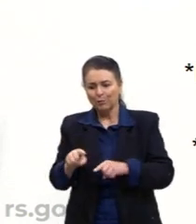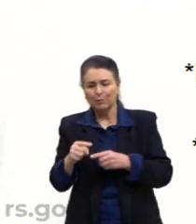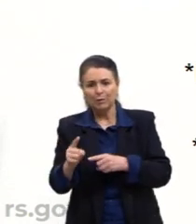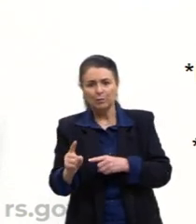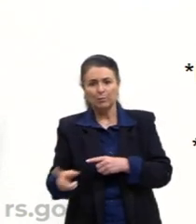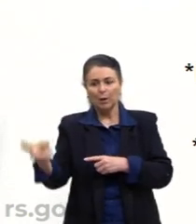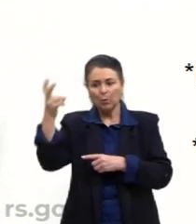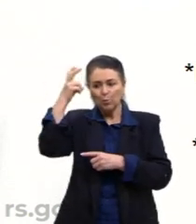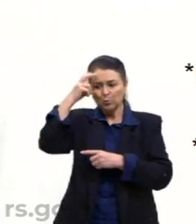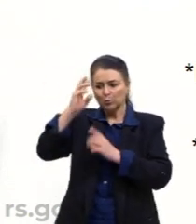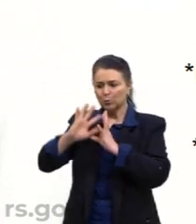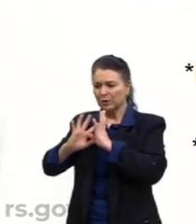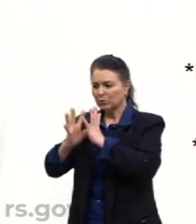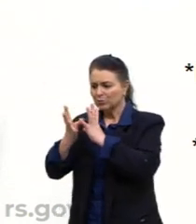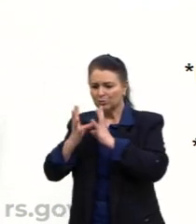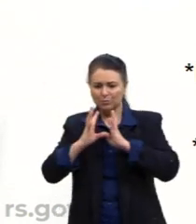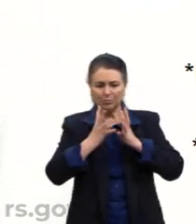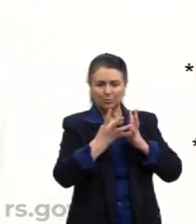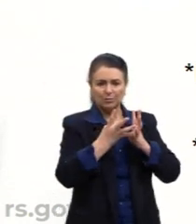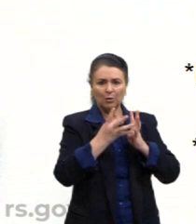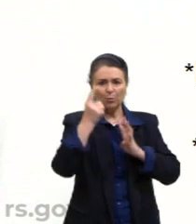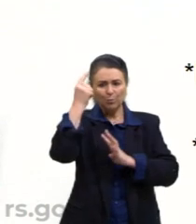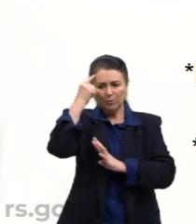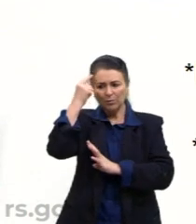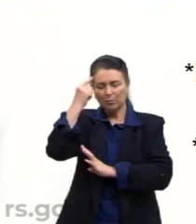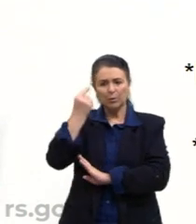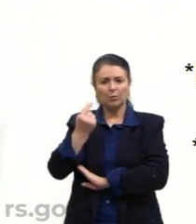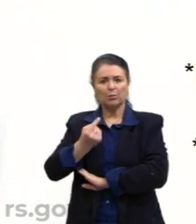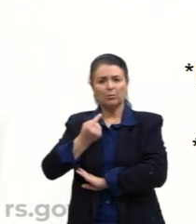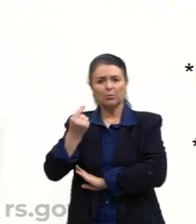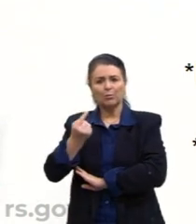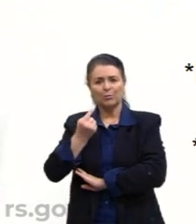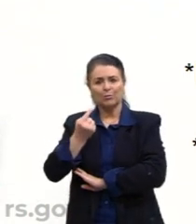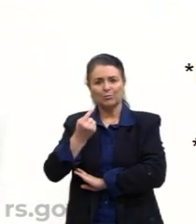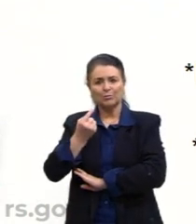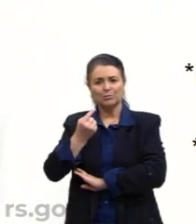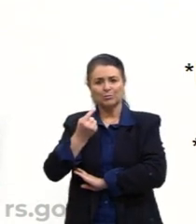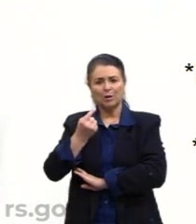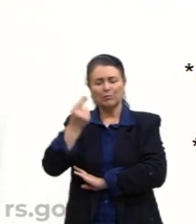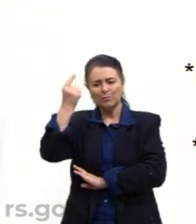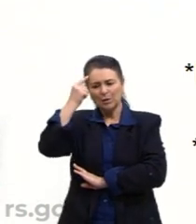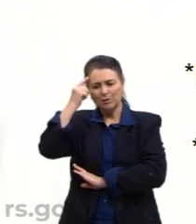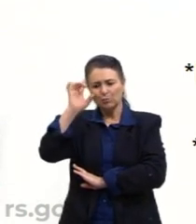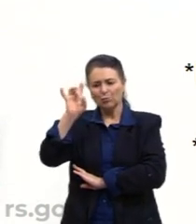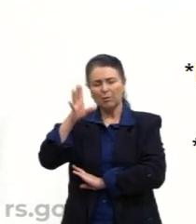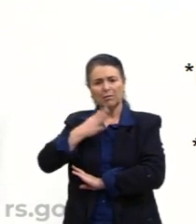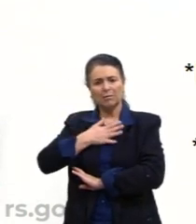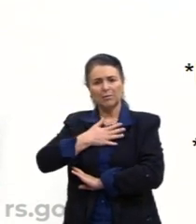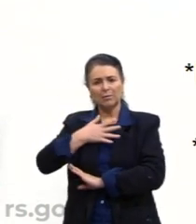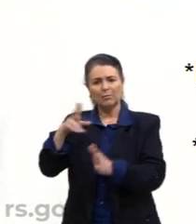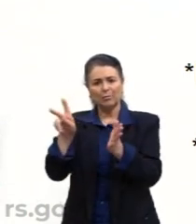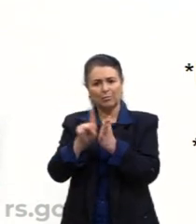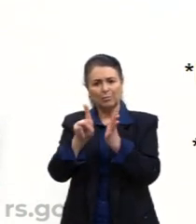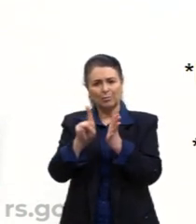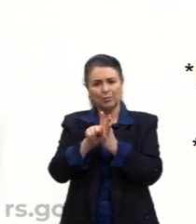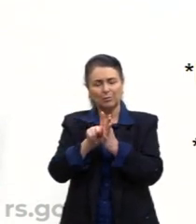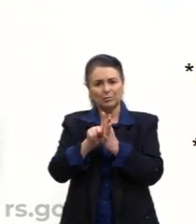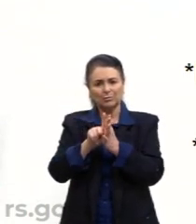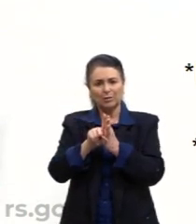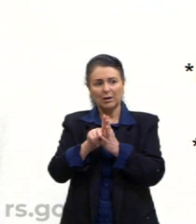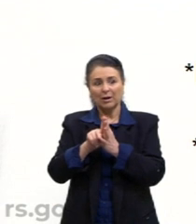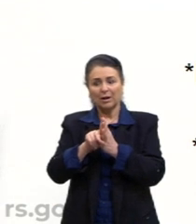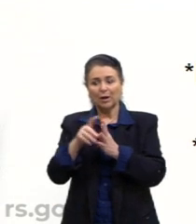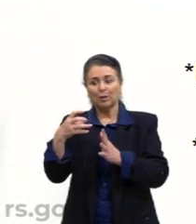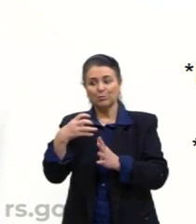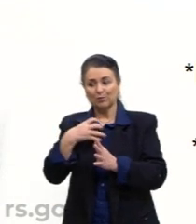porque esse pensamento único, o individualismo, o pensar único, também é muito fácil de dominar as